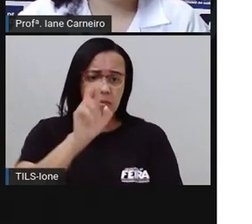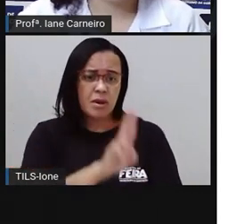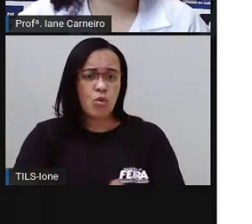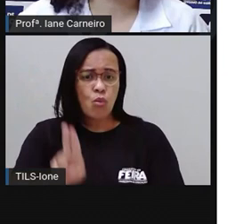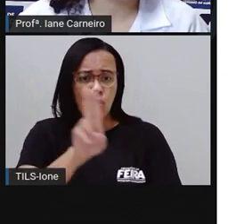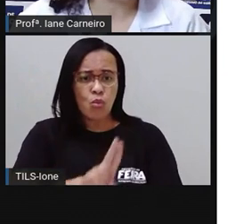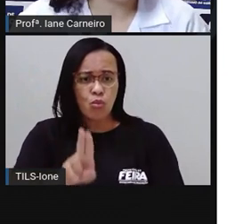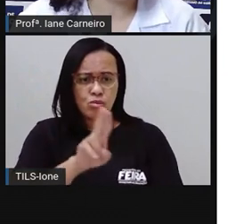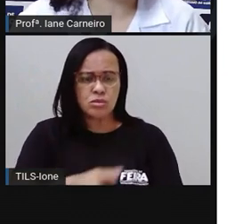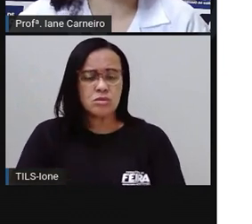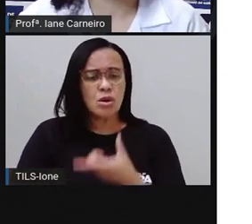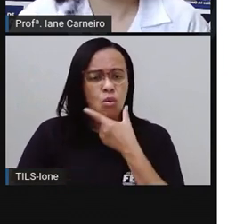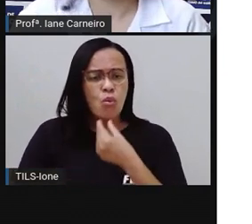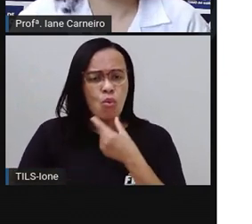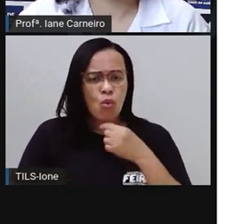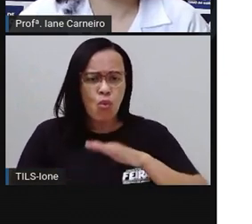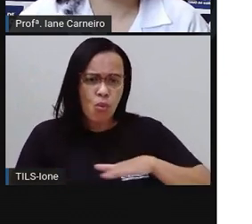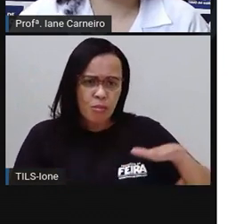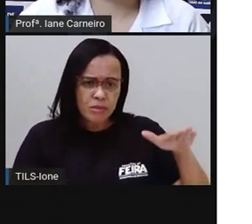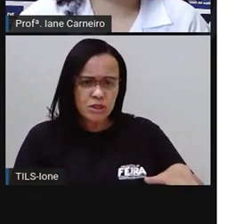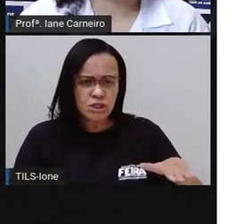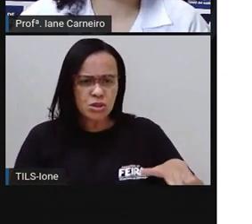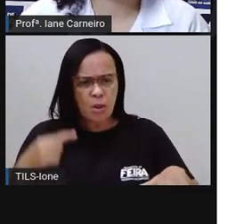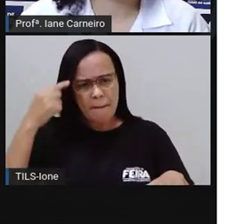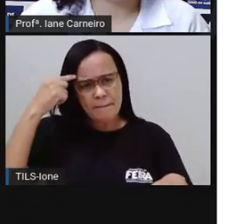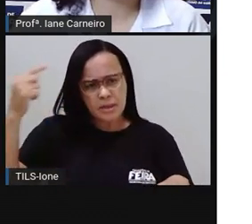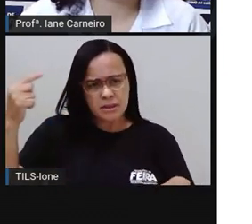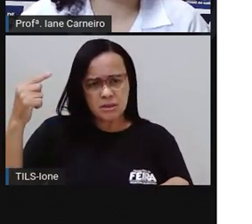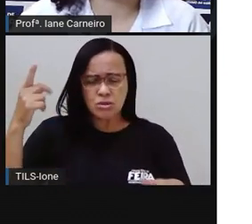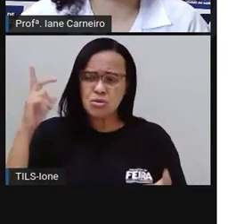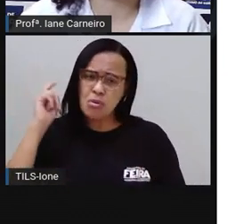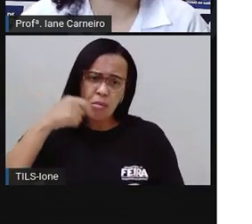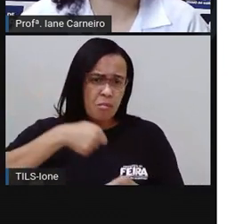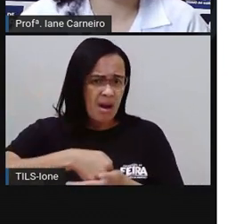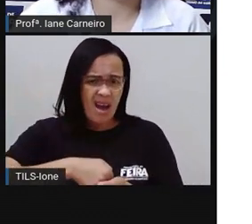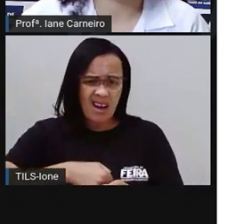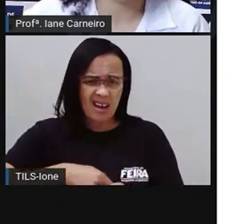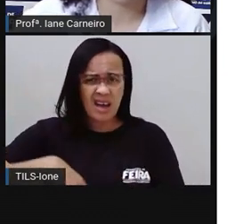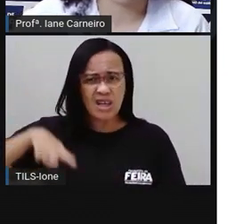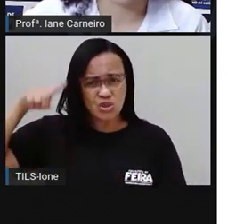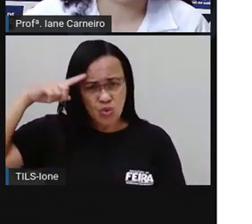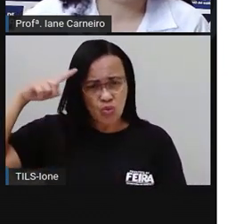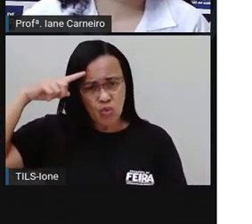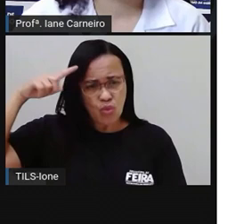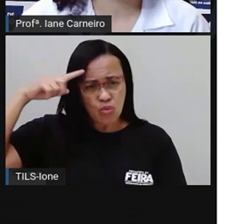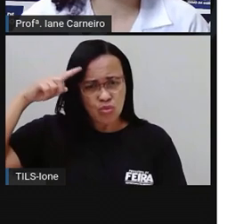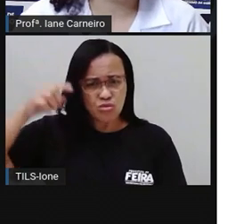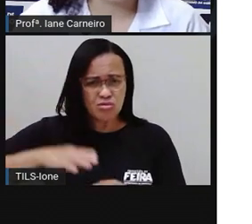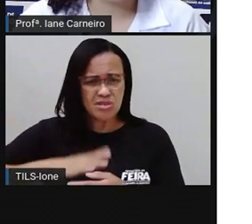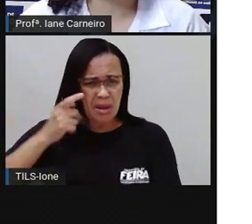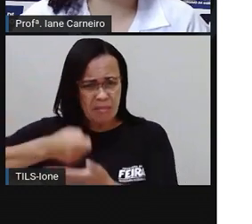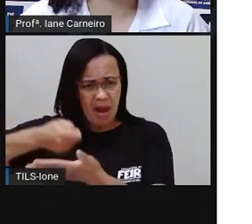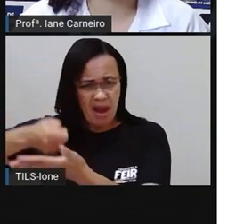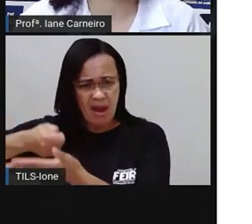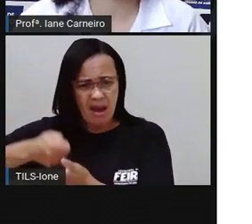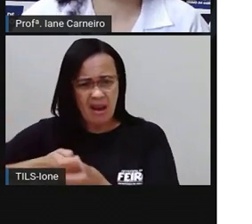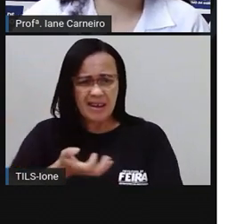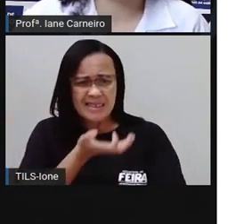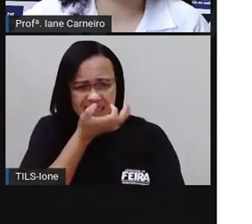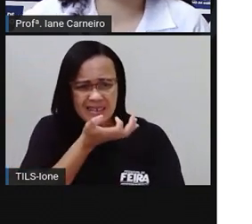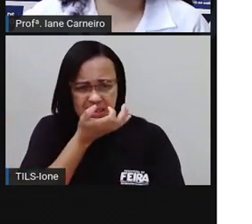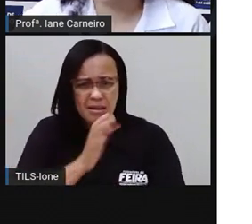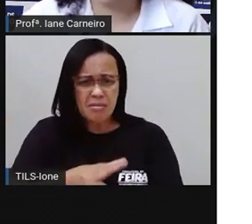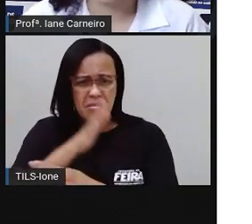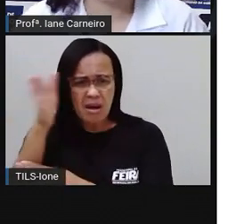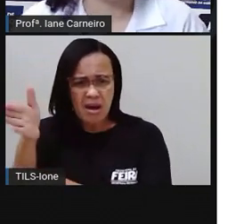Theo pensou um pouco. Não podia pagar um centavo todos os dias para ir à escola. Ele teria de entrar em